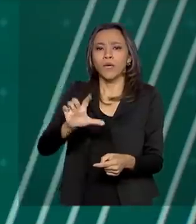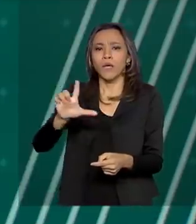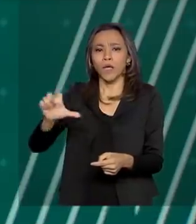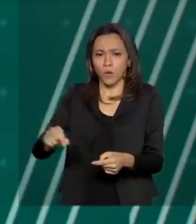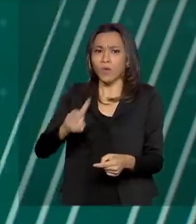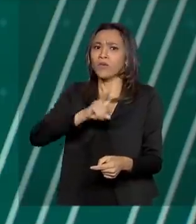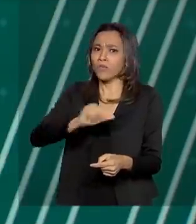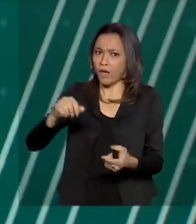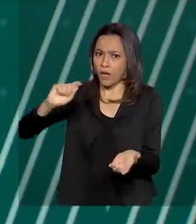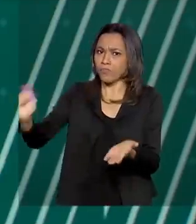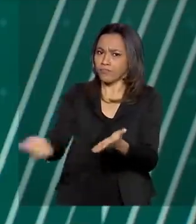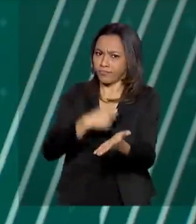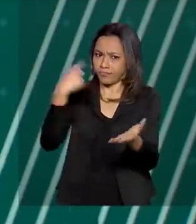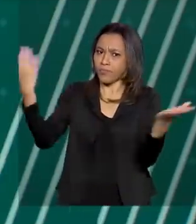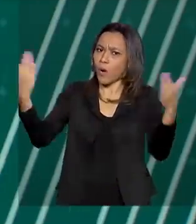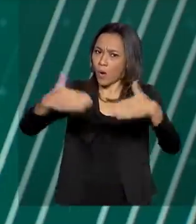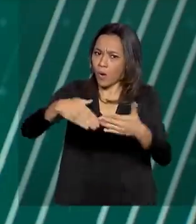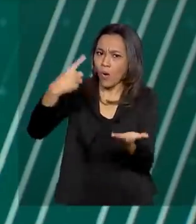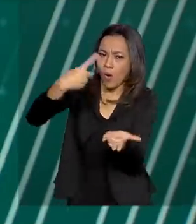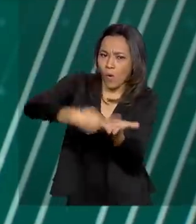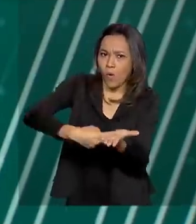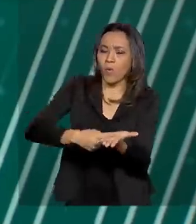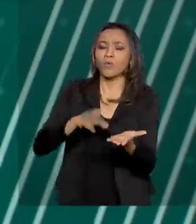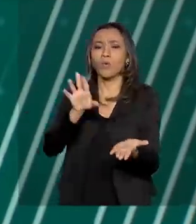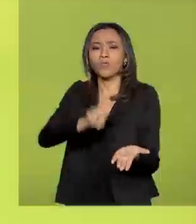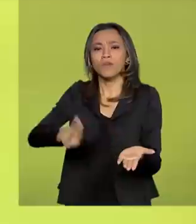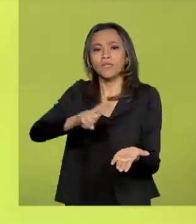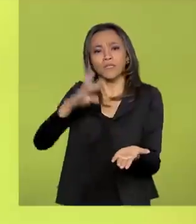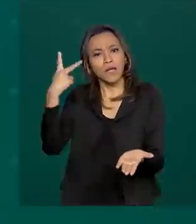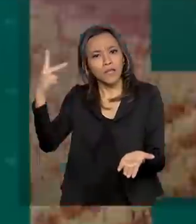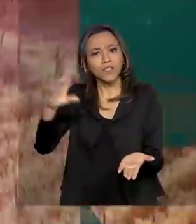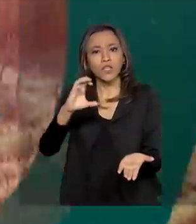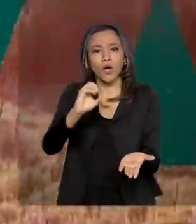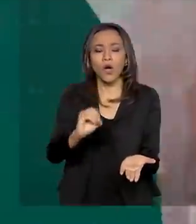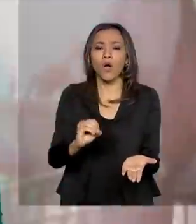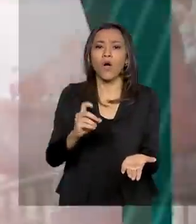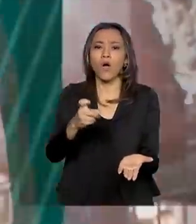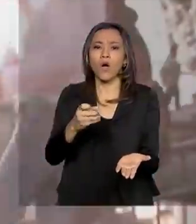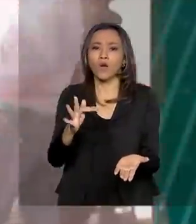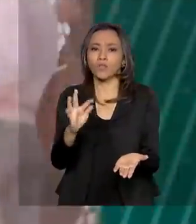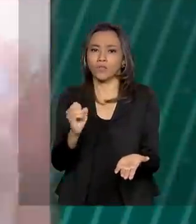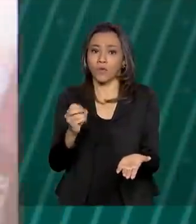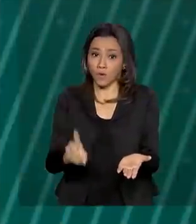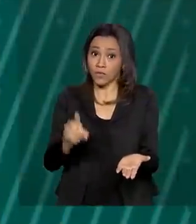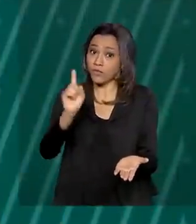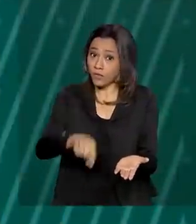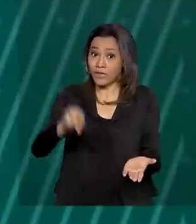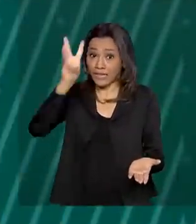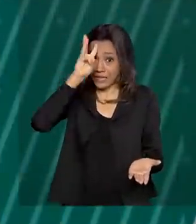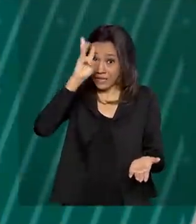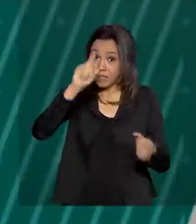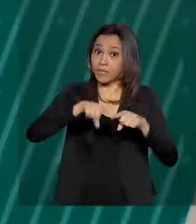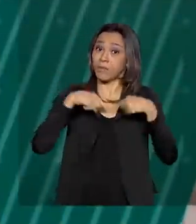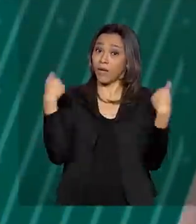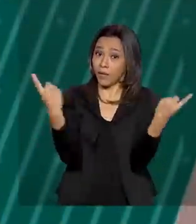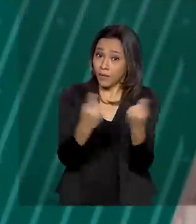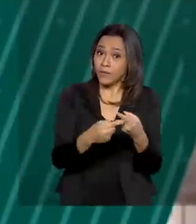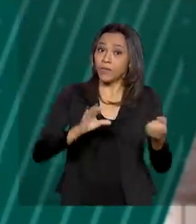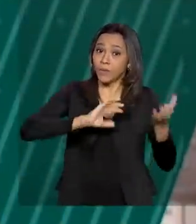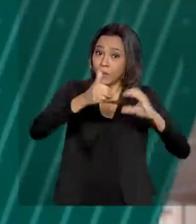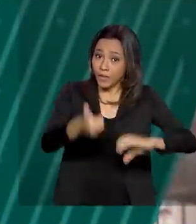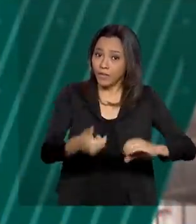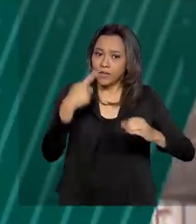Oxford ainda esta semana para produzir a vacina. Foi nesta terça-feira, durante uma audiência no Congresso, que acompanha as medidas